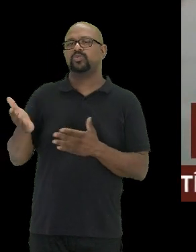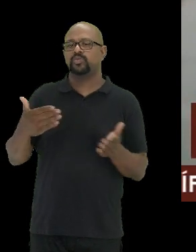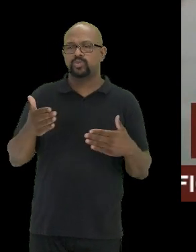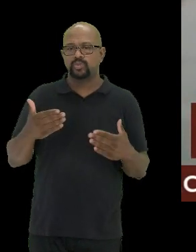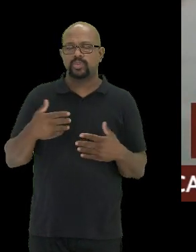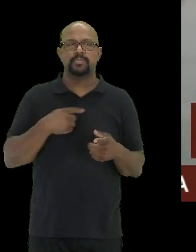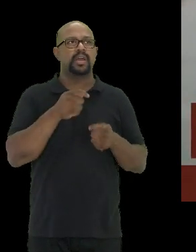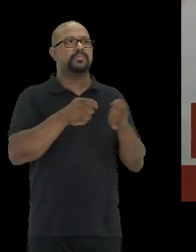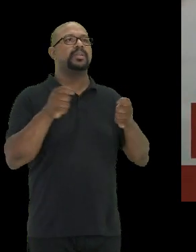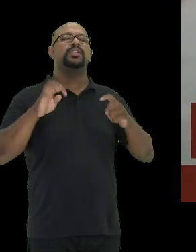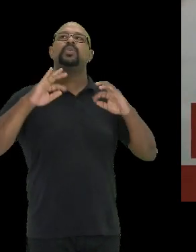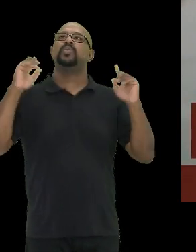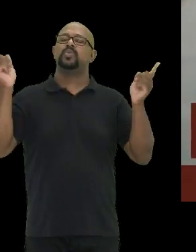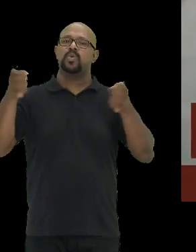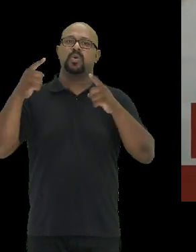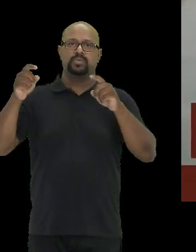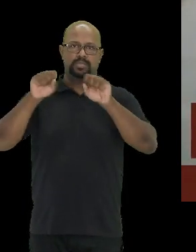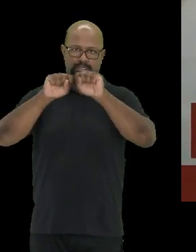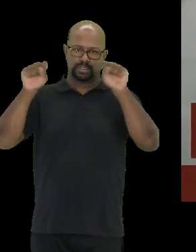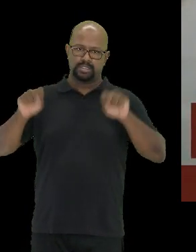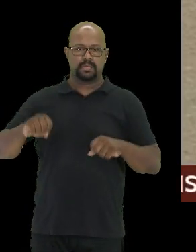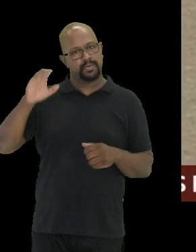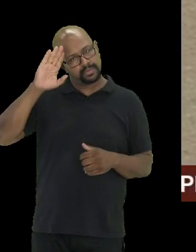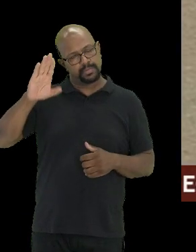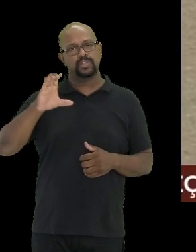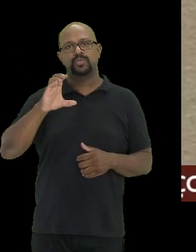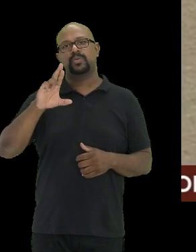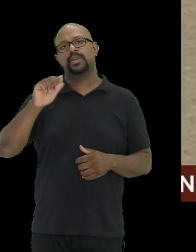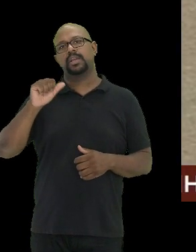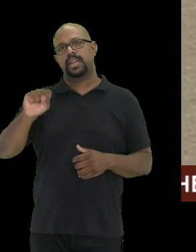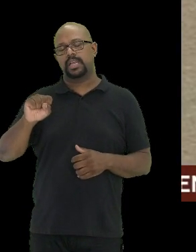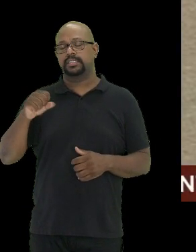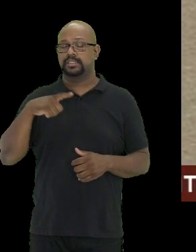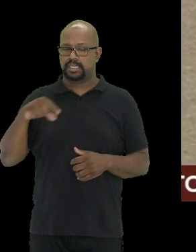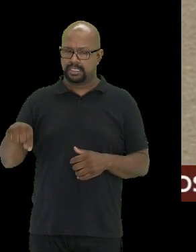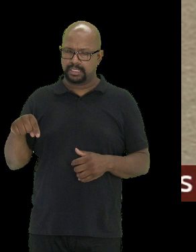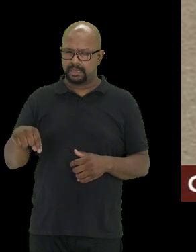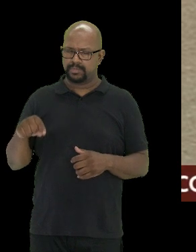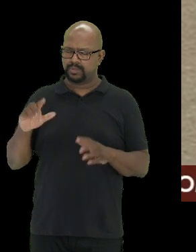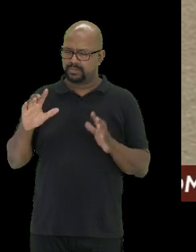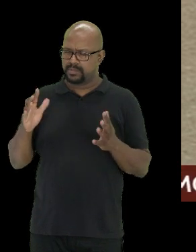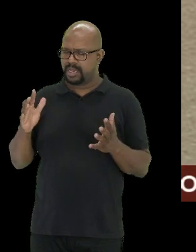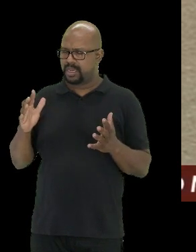manter todo o sistema, principalmente. Aqui nós temos uma